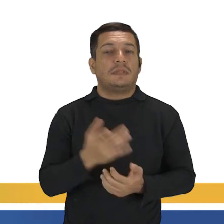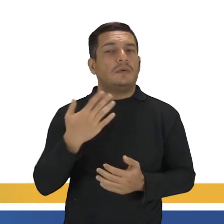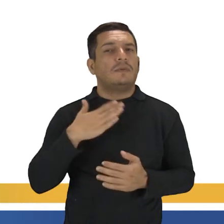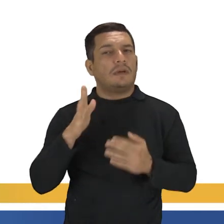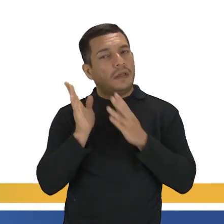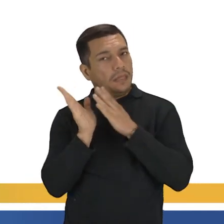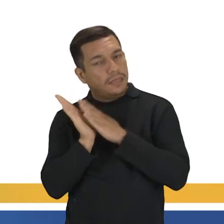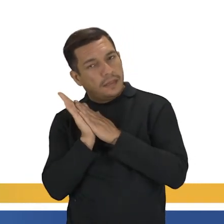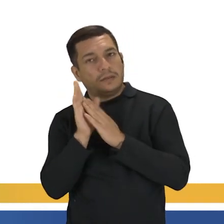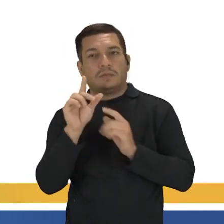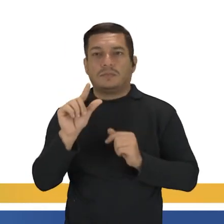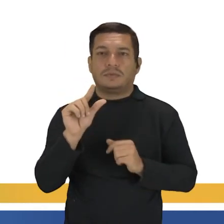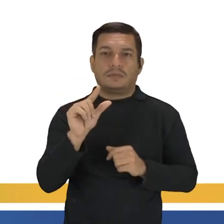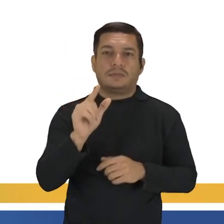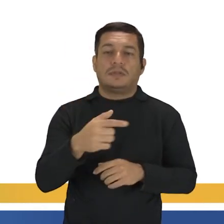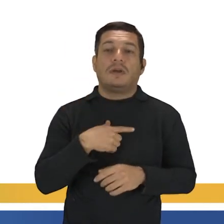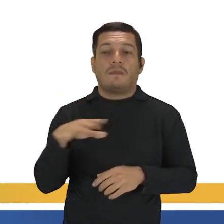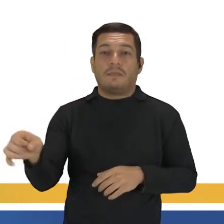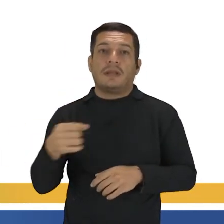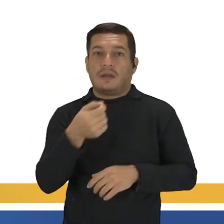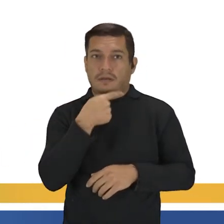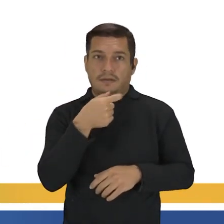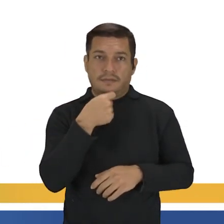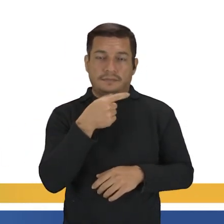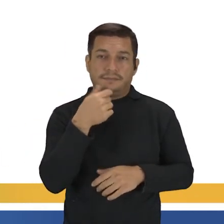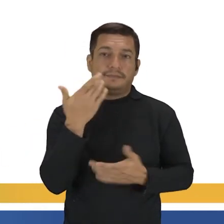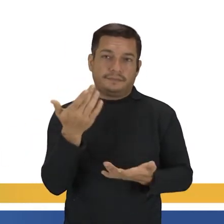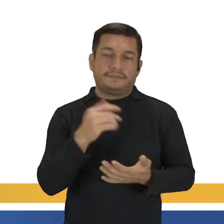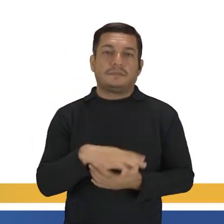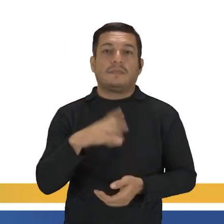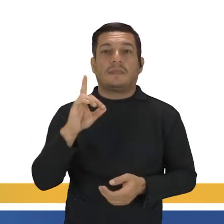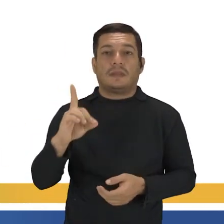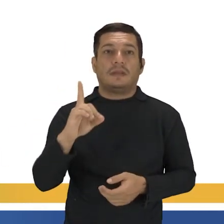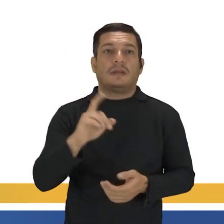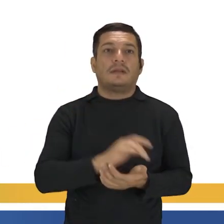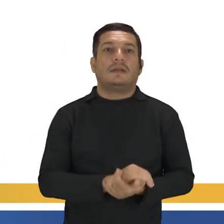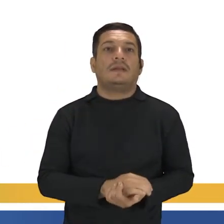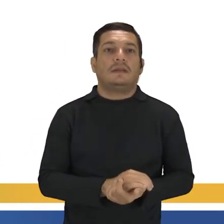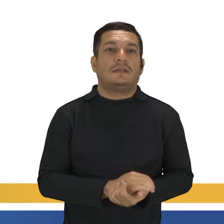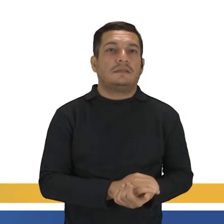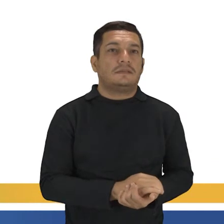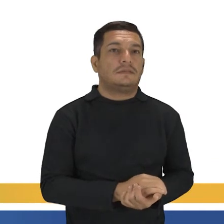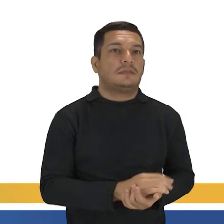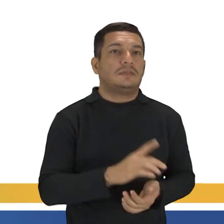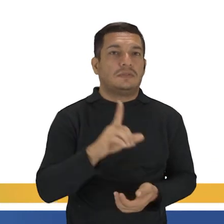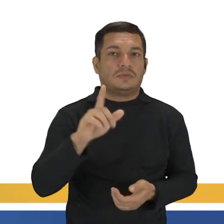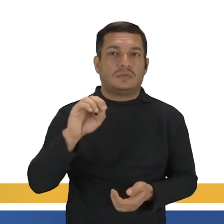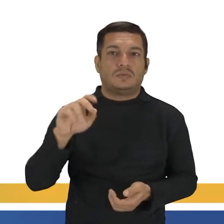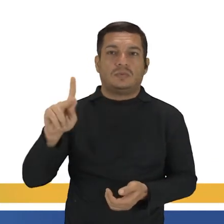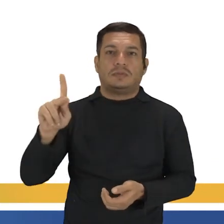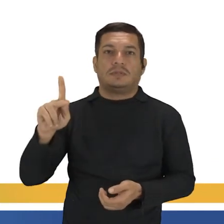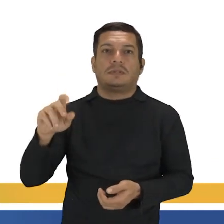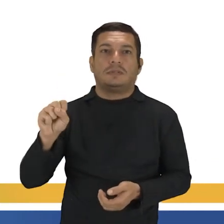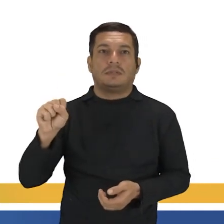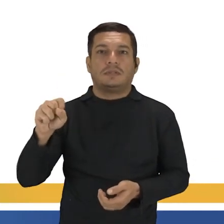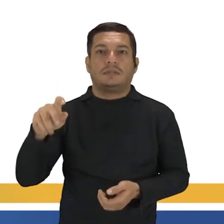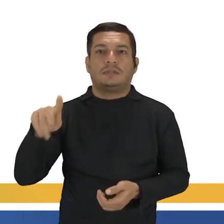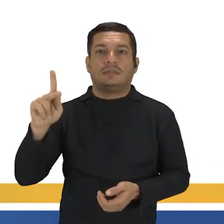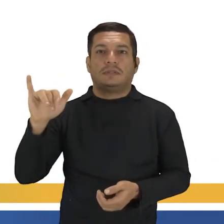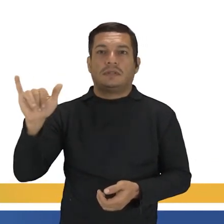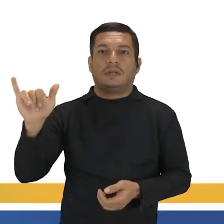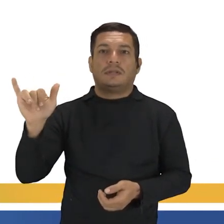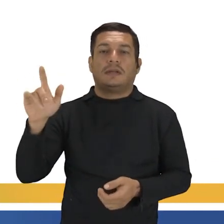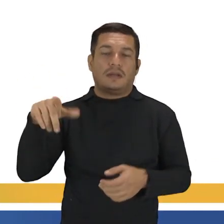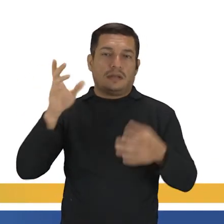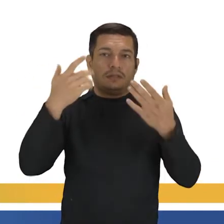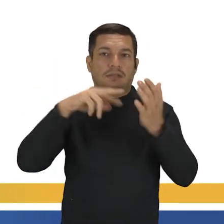um pouquinho. Eu vou pegar pra você uma aspirina. E letra D. Look at the sky. Olha o céu. Sky é céu, tá?